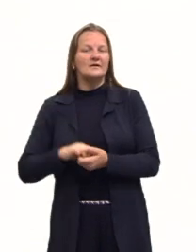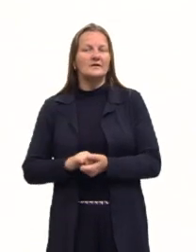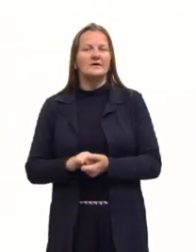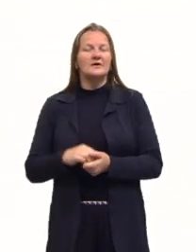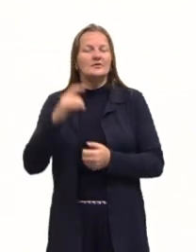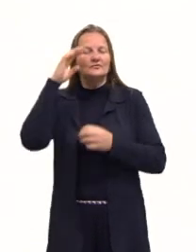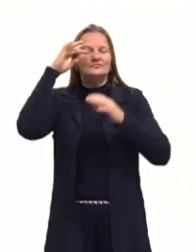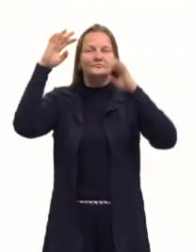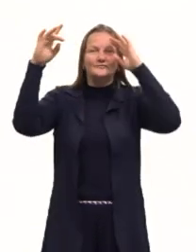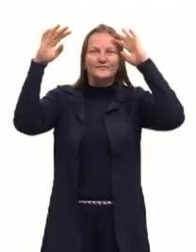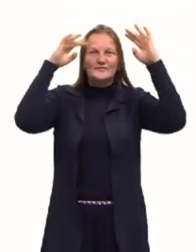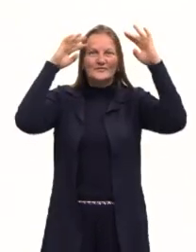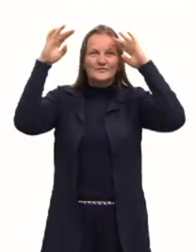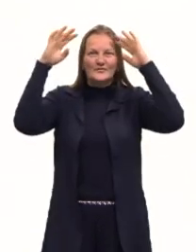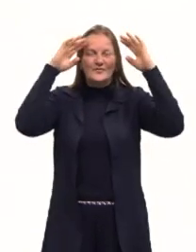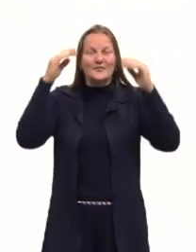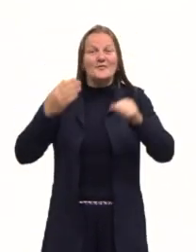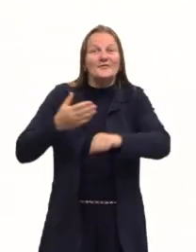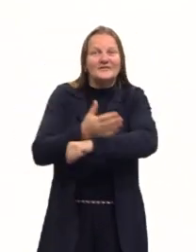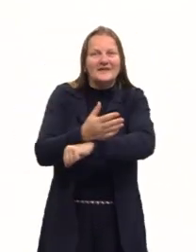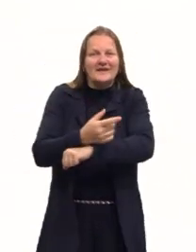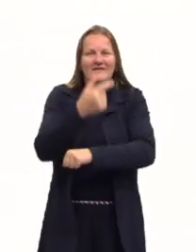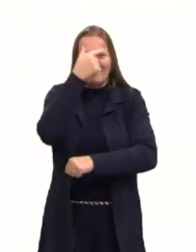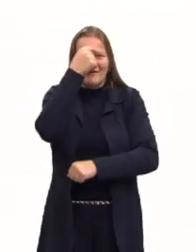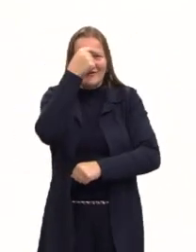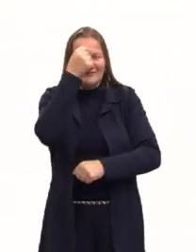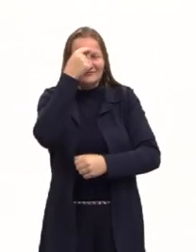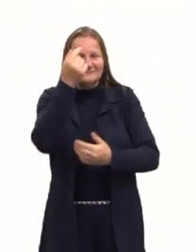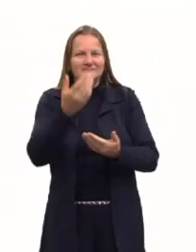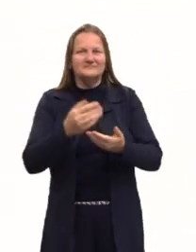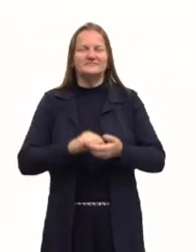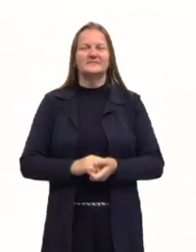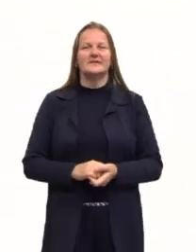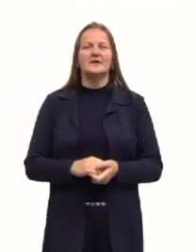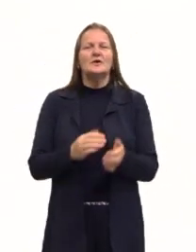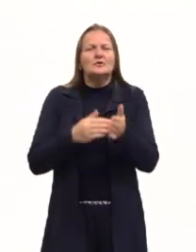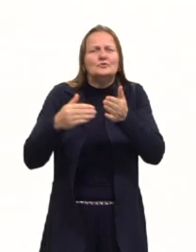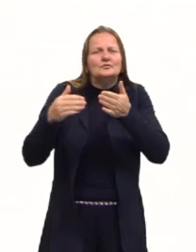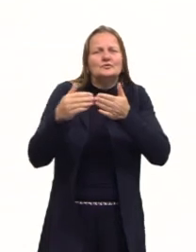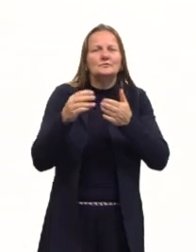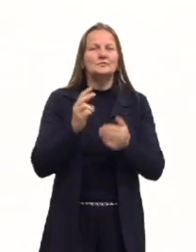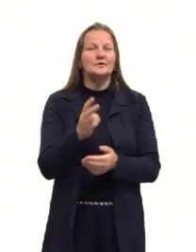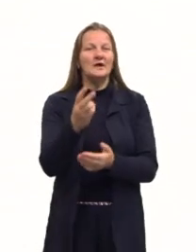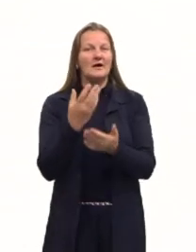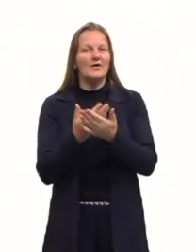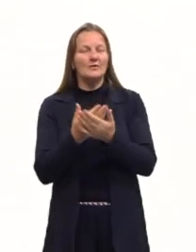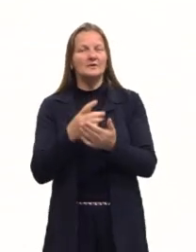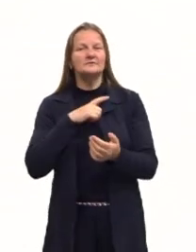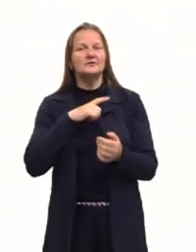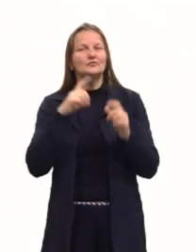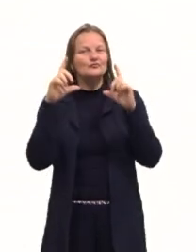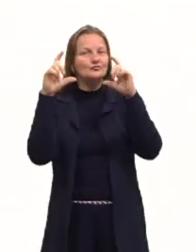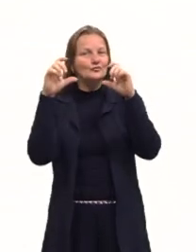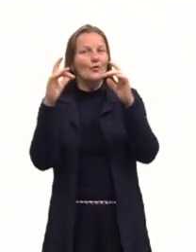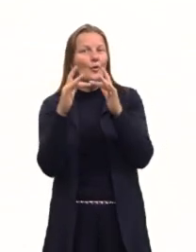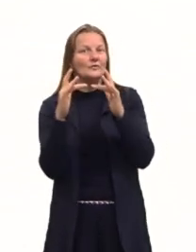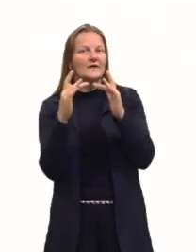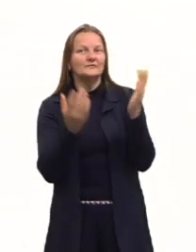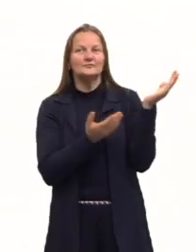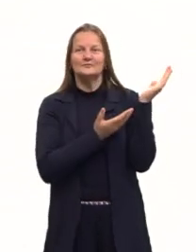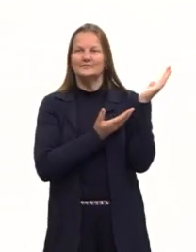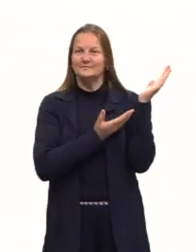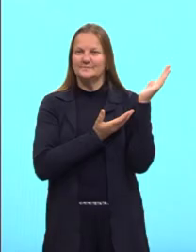teu sonho de entrar na nossa universidade. E toda aula, tu já sabe, deixo aqui os